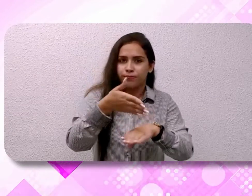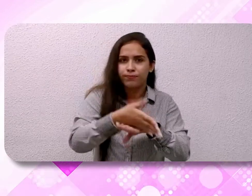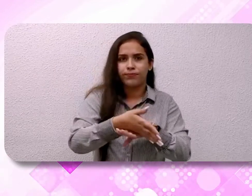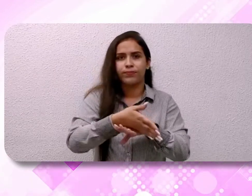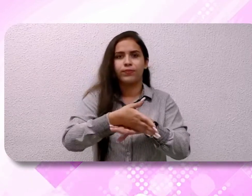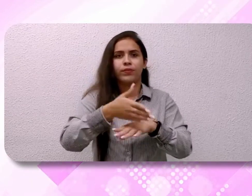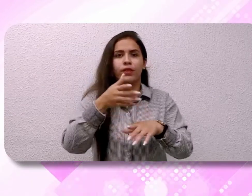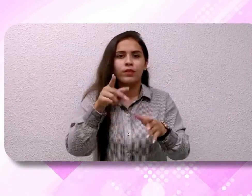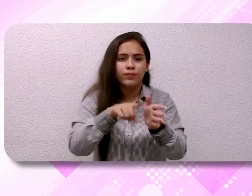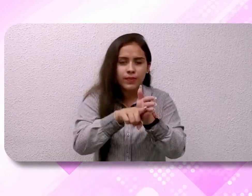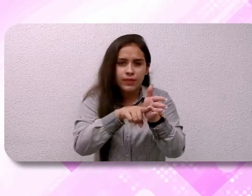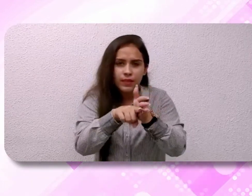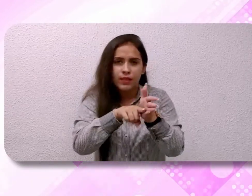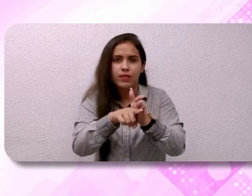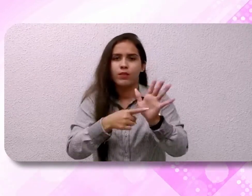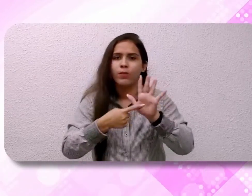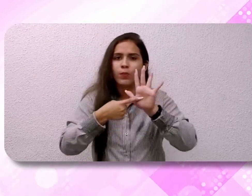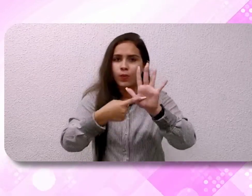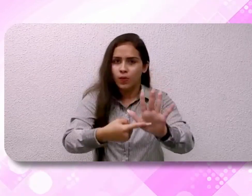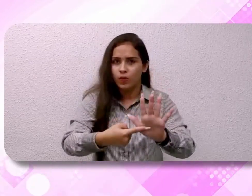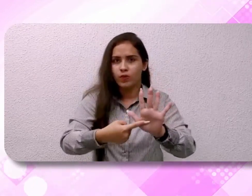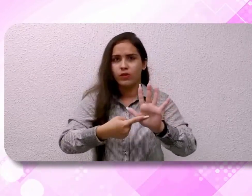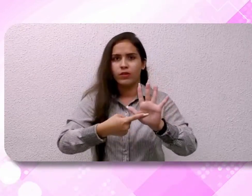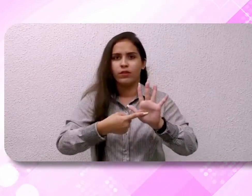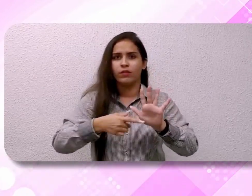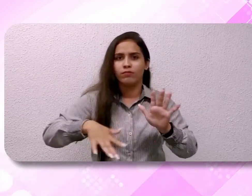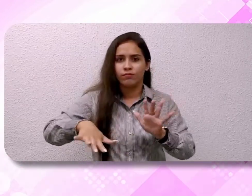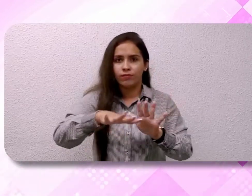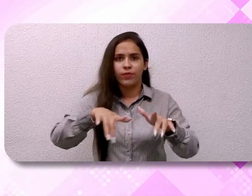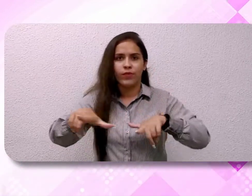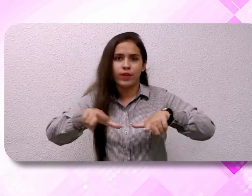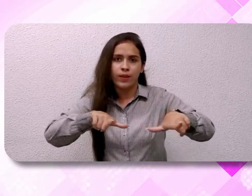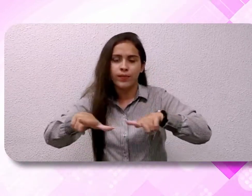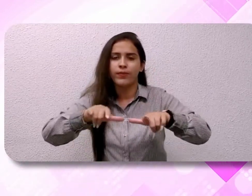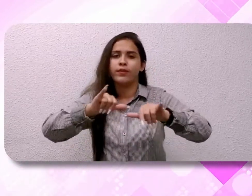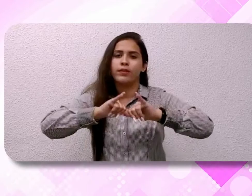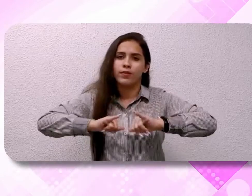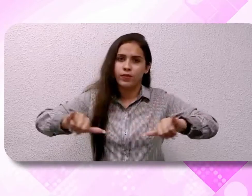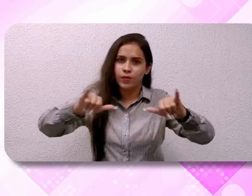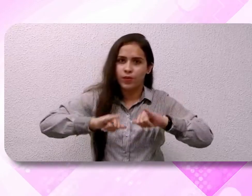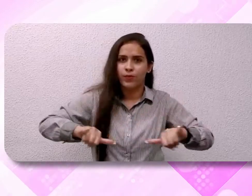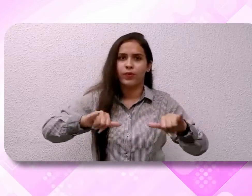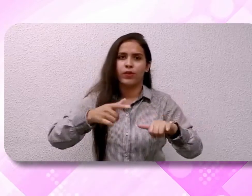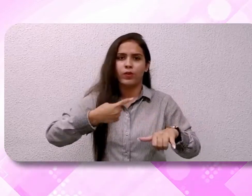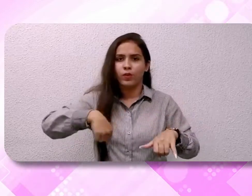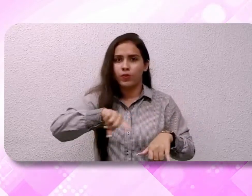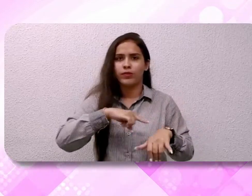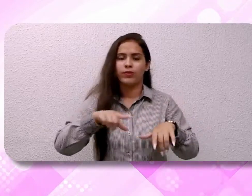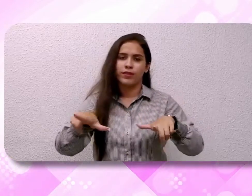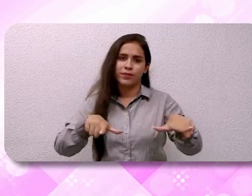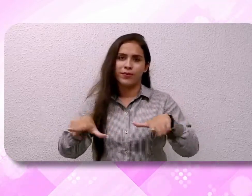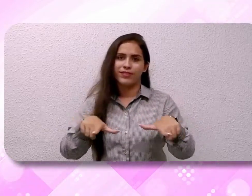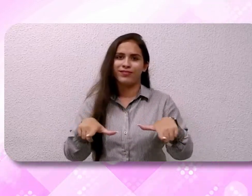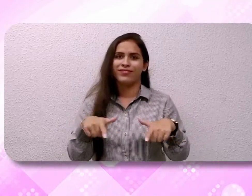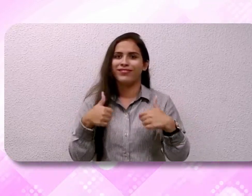Ceará pelas matérias mostrando reconhecimento e divulgação do nosso trabalho.